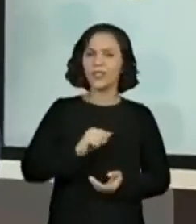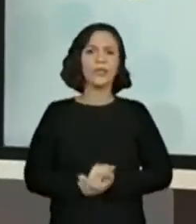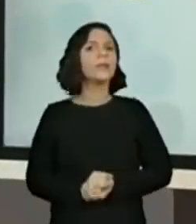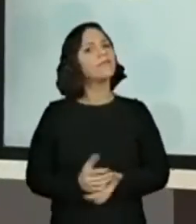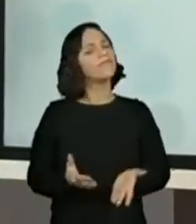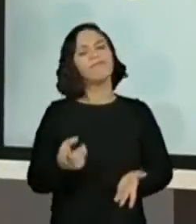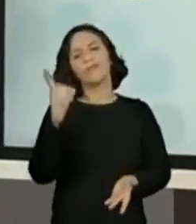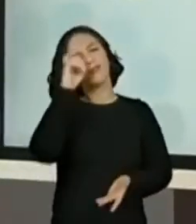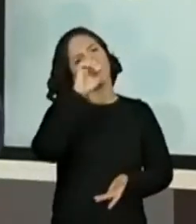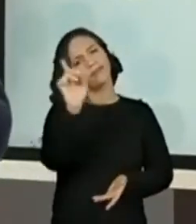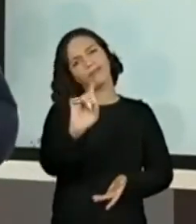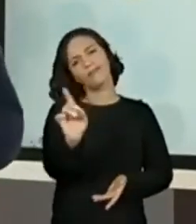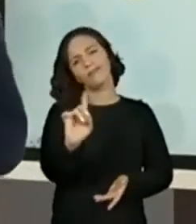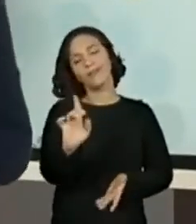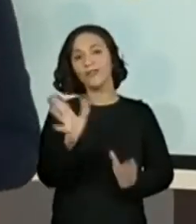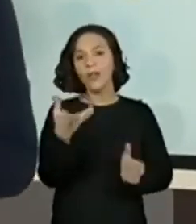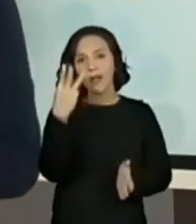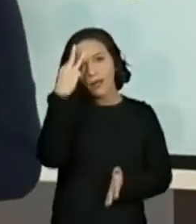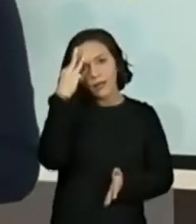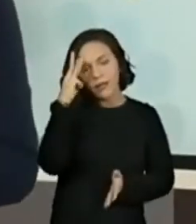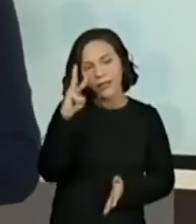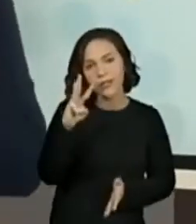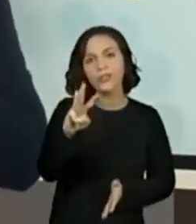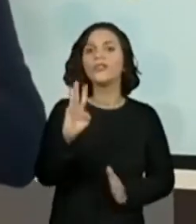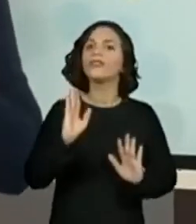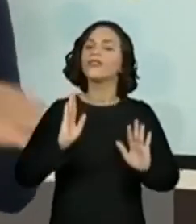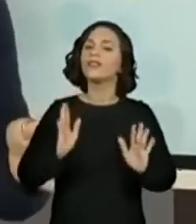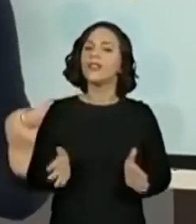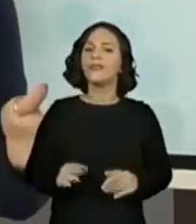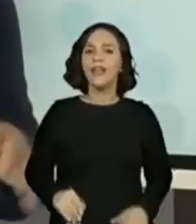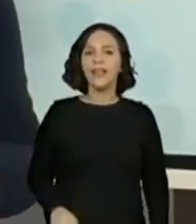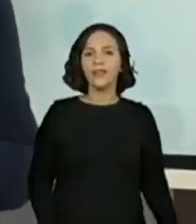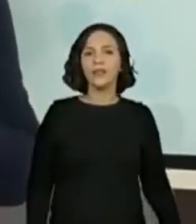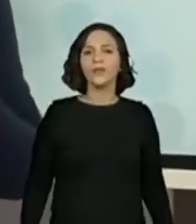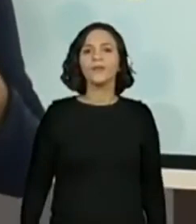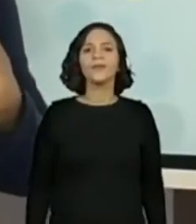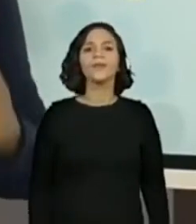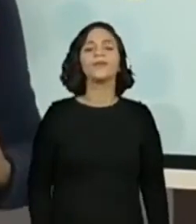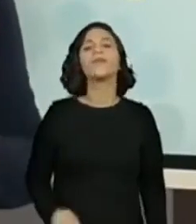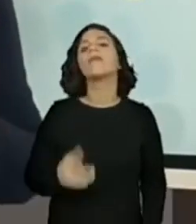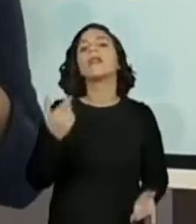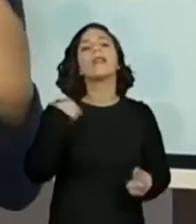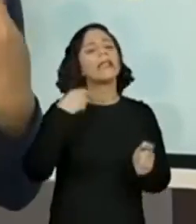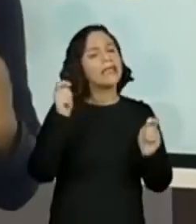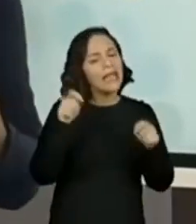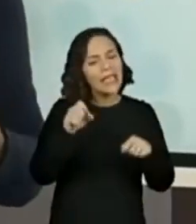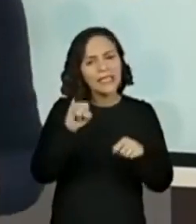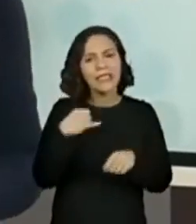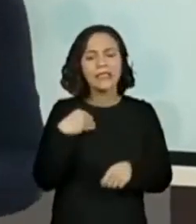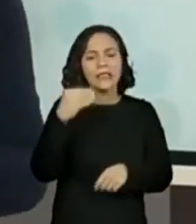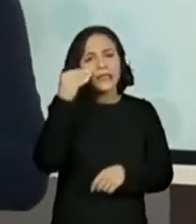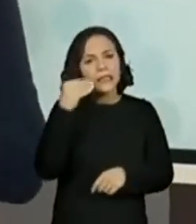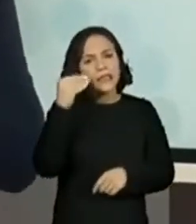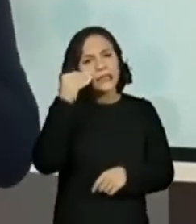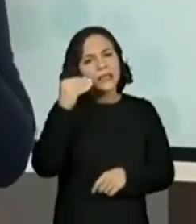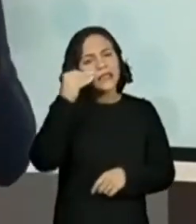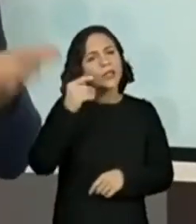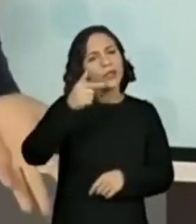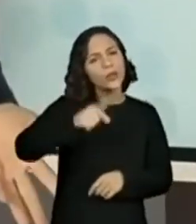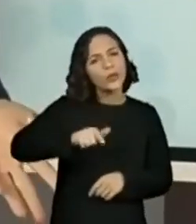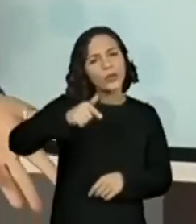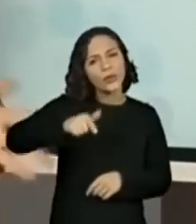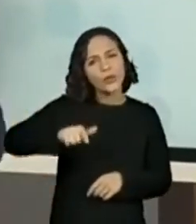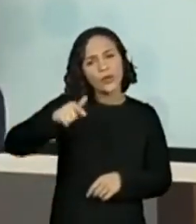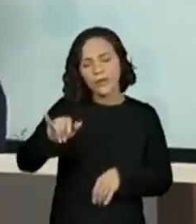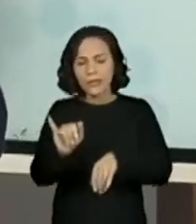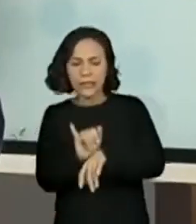gente já está vendo aqui, terceiro dia que nós estamos vendo que tudo é possível quando a gente tenta, tenta várias vezes, várias